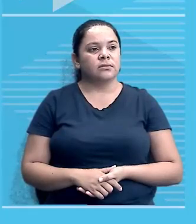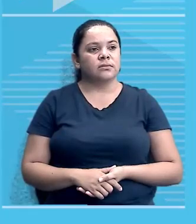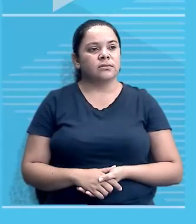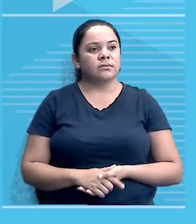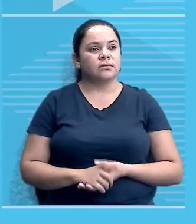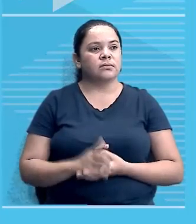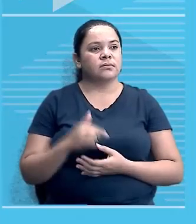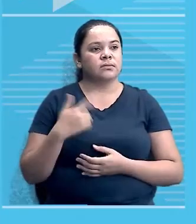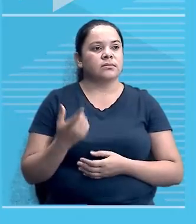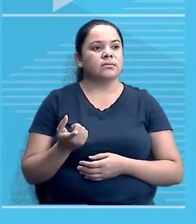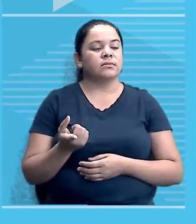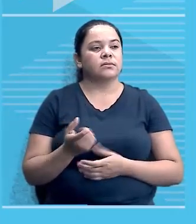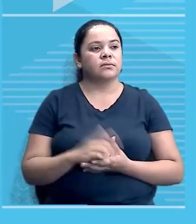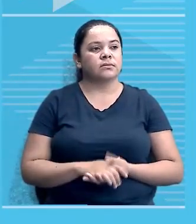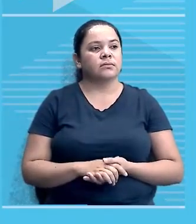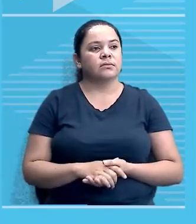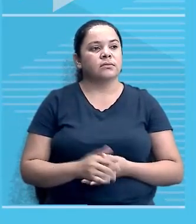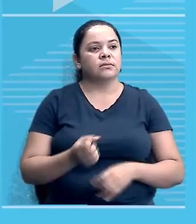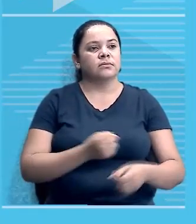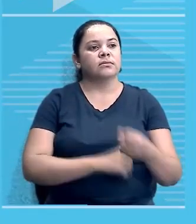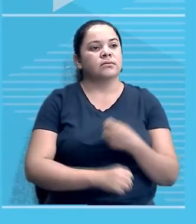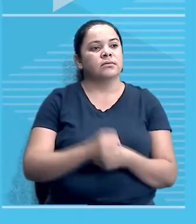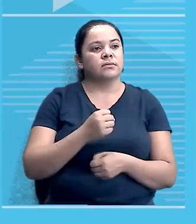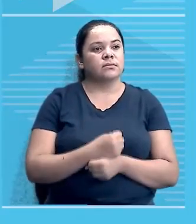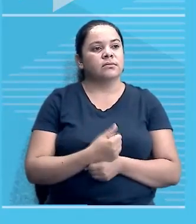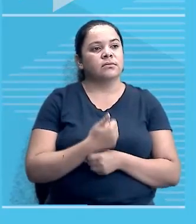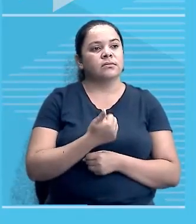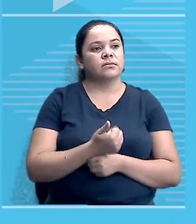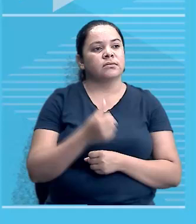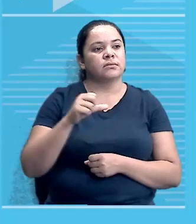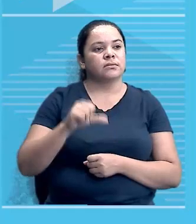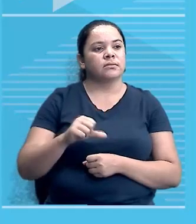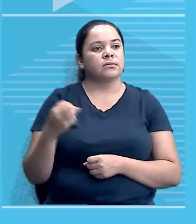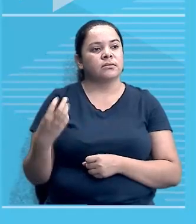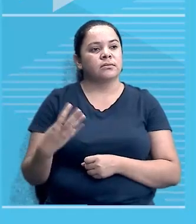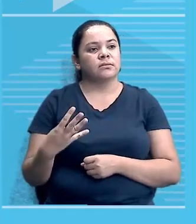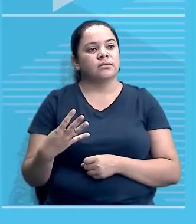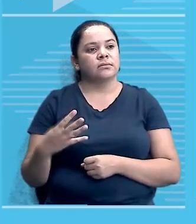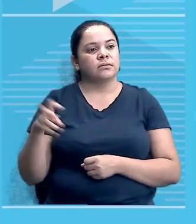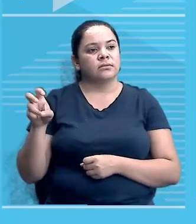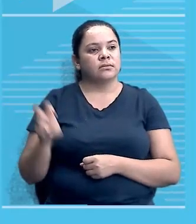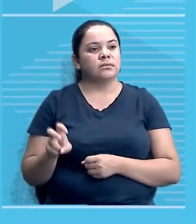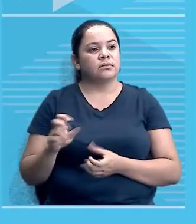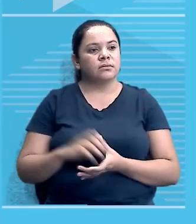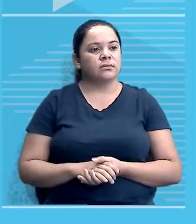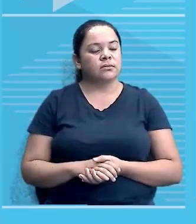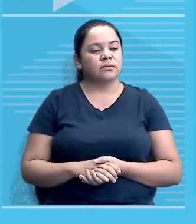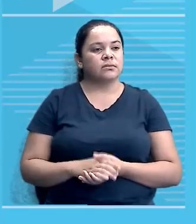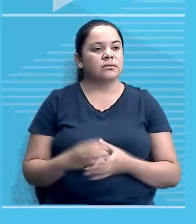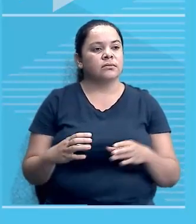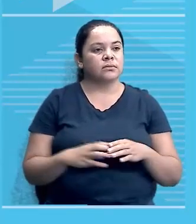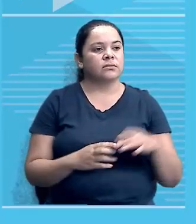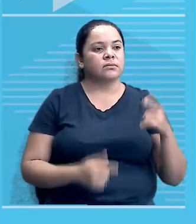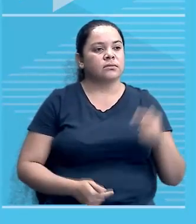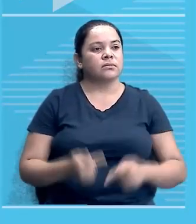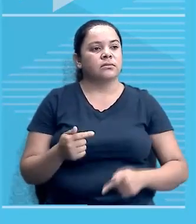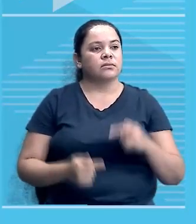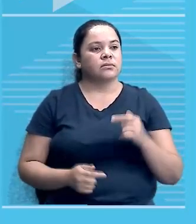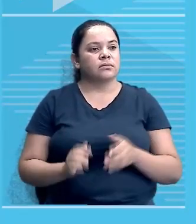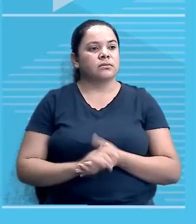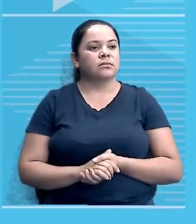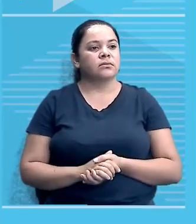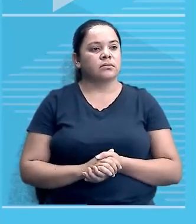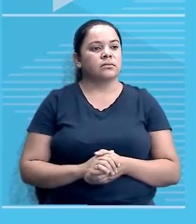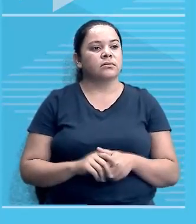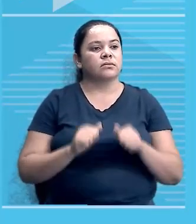grupos políticos e milícias africanas se intensificaram e lutaram contra os colonos, tanto do ponto de vista